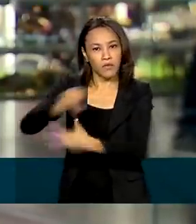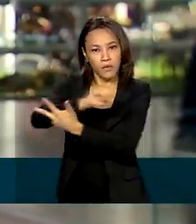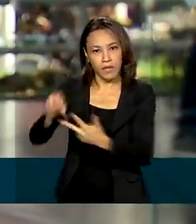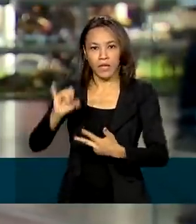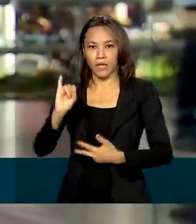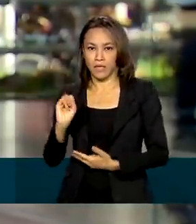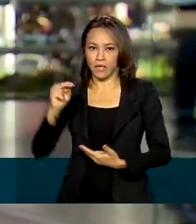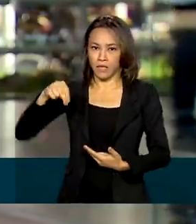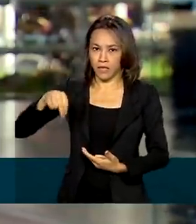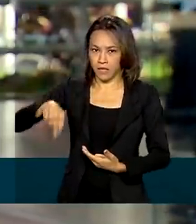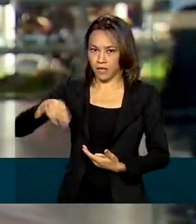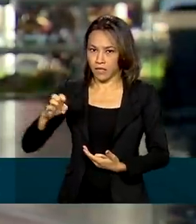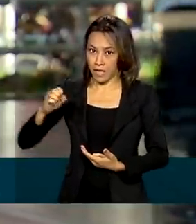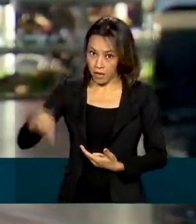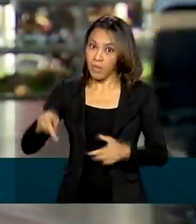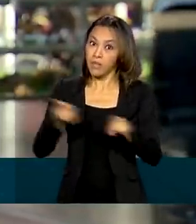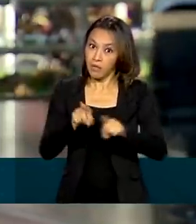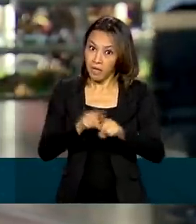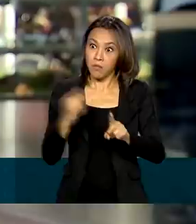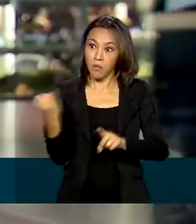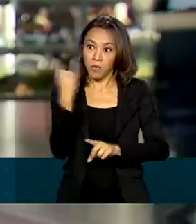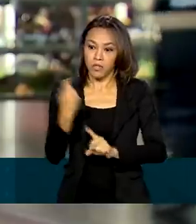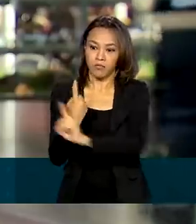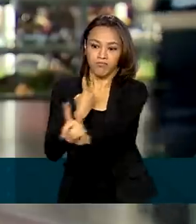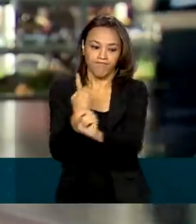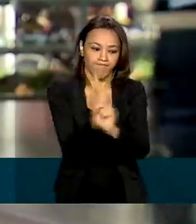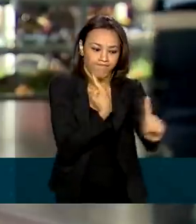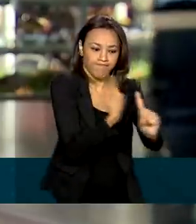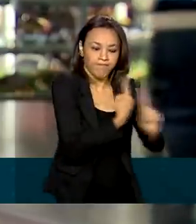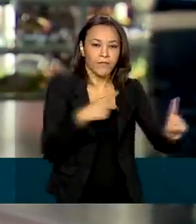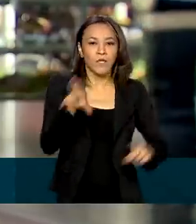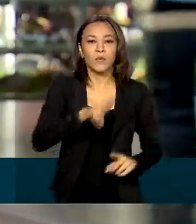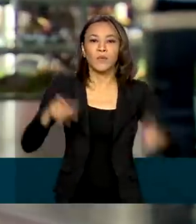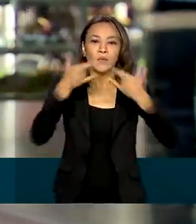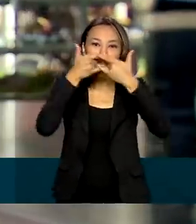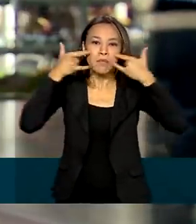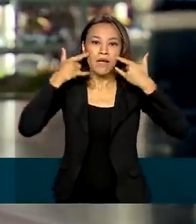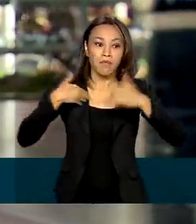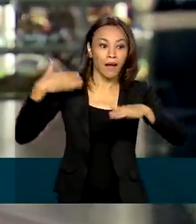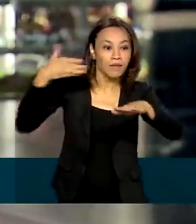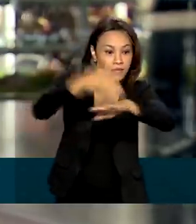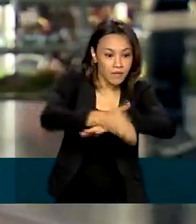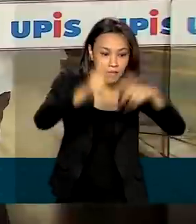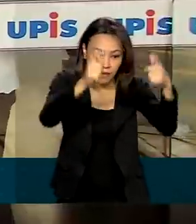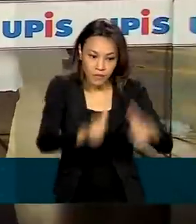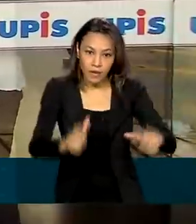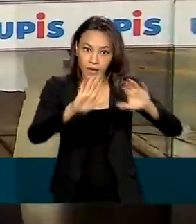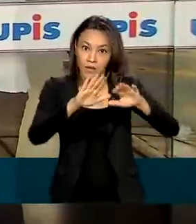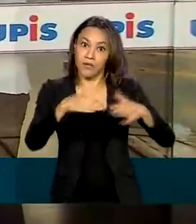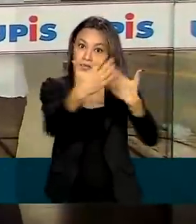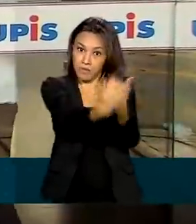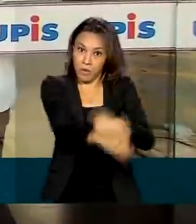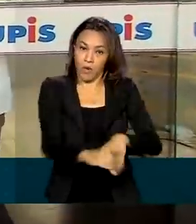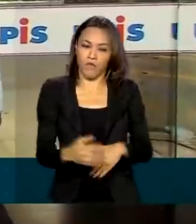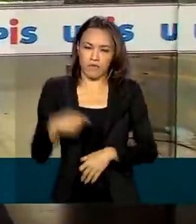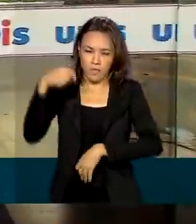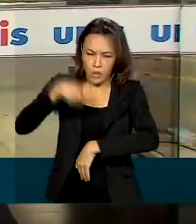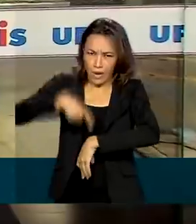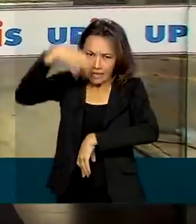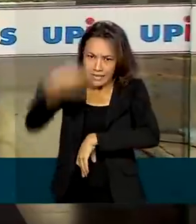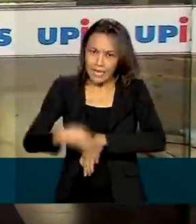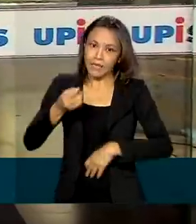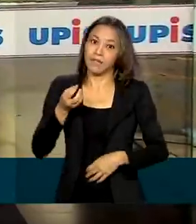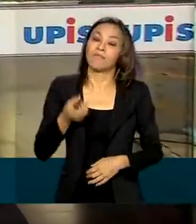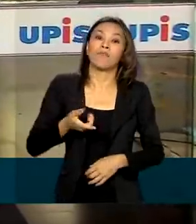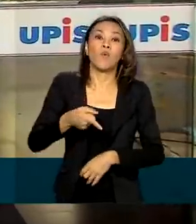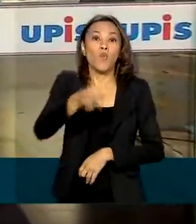foi obrigatório manter o distanciamento social e utilizar máscaras para acessar os locais de prova. Pontualmente, às 13h,